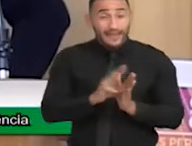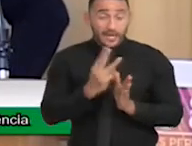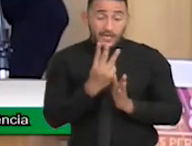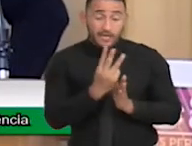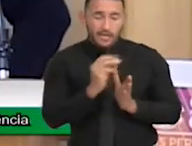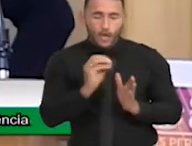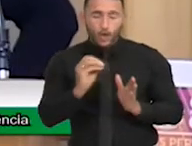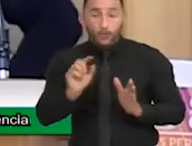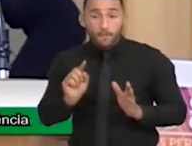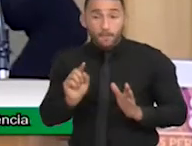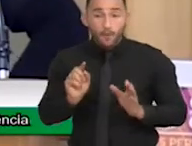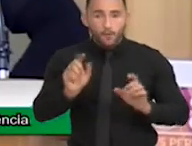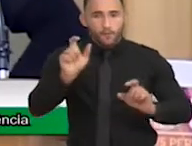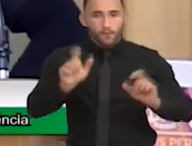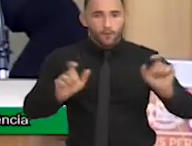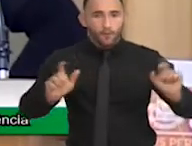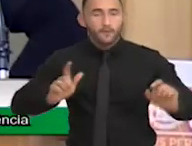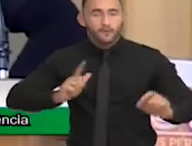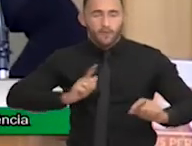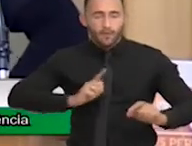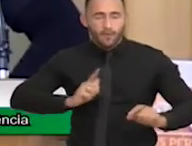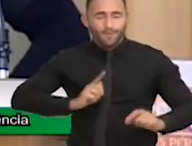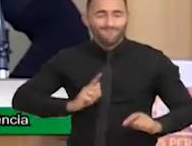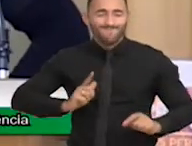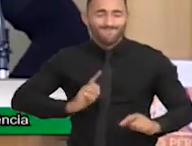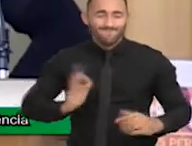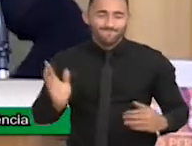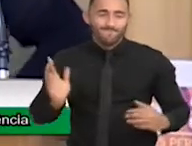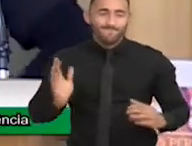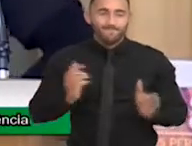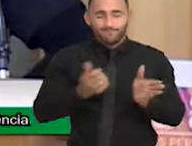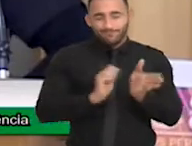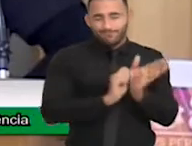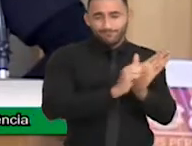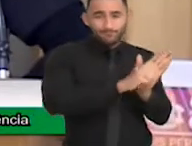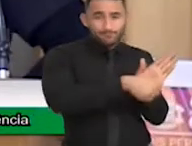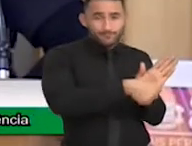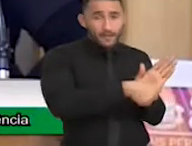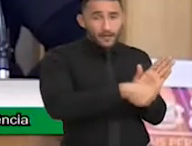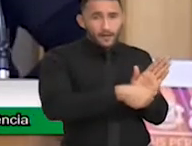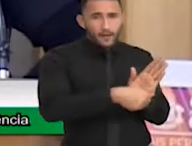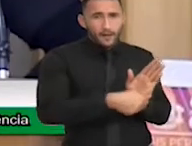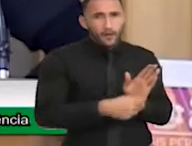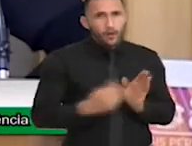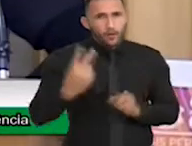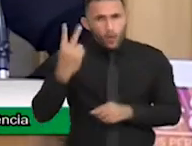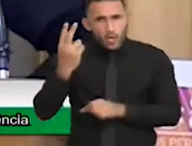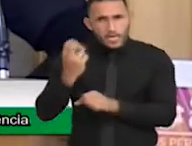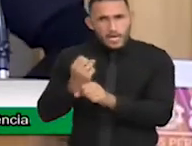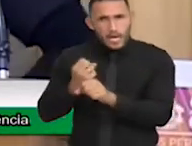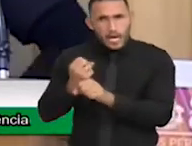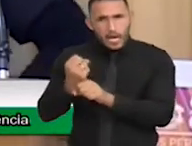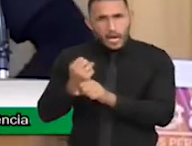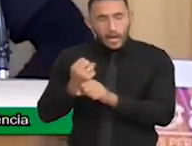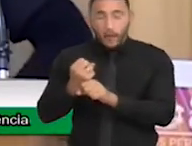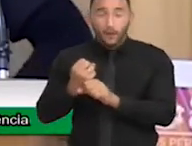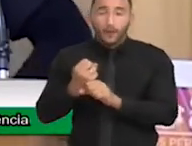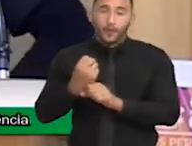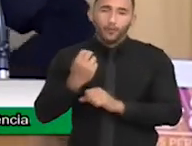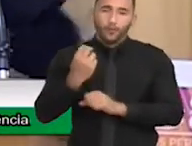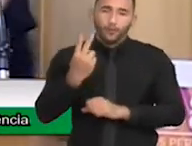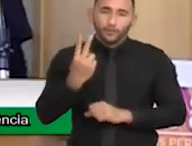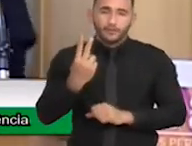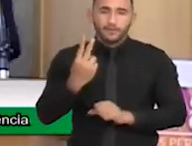com síndrome de Down na nossa nação. Nos últimos dois anos, dois anos, duas décadas,